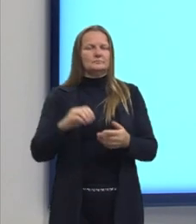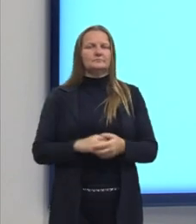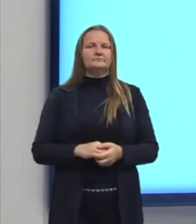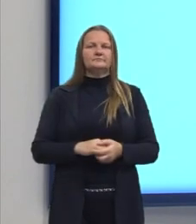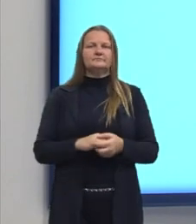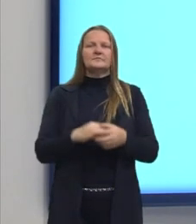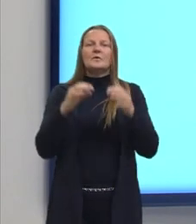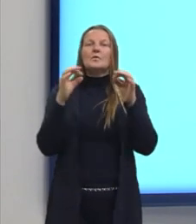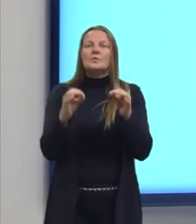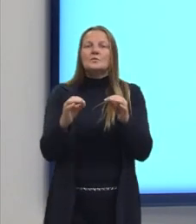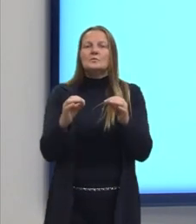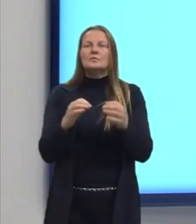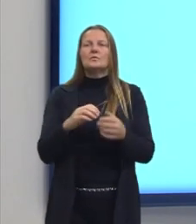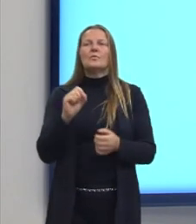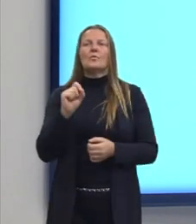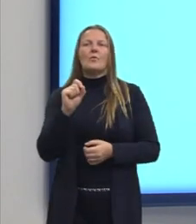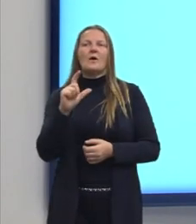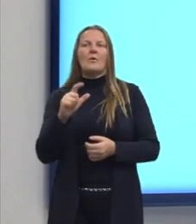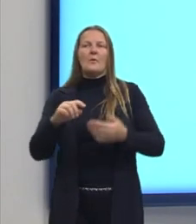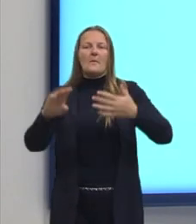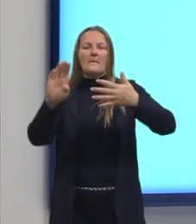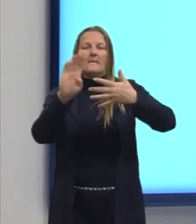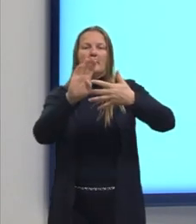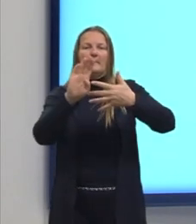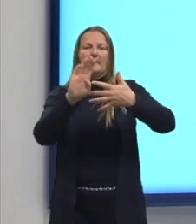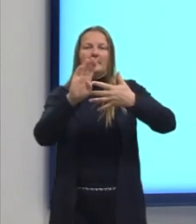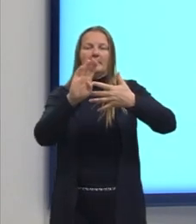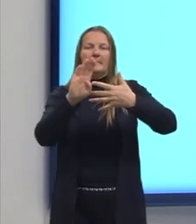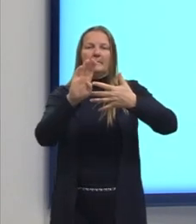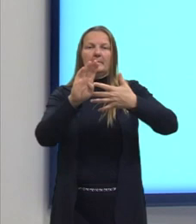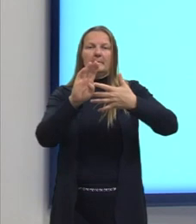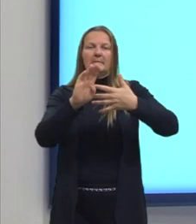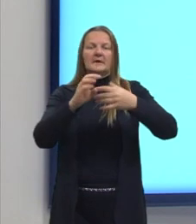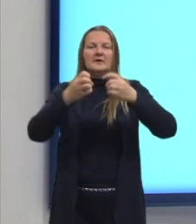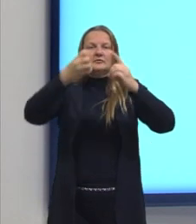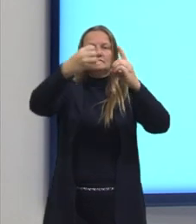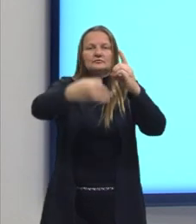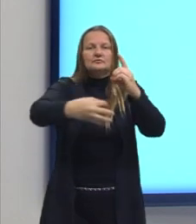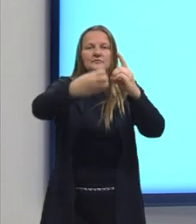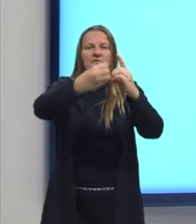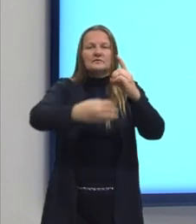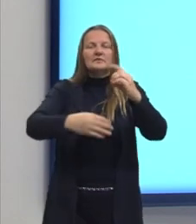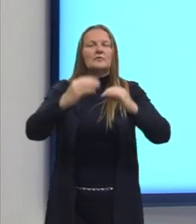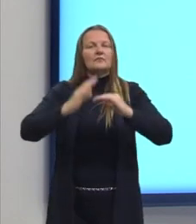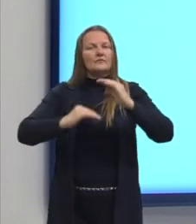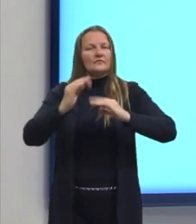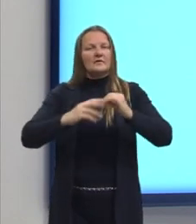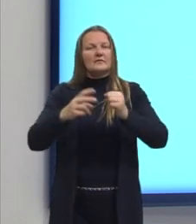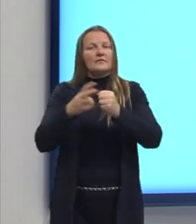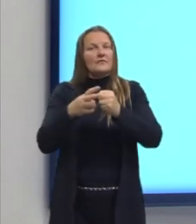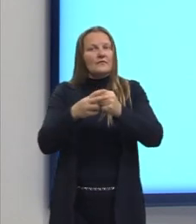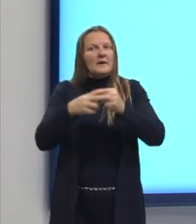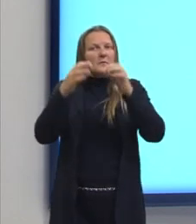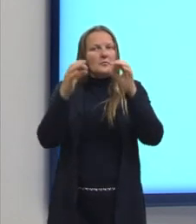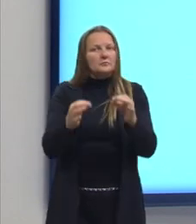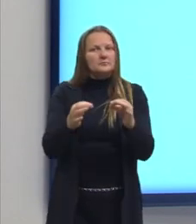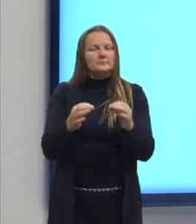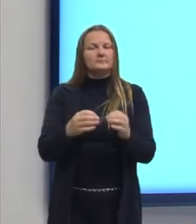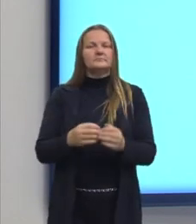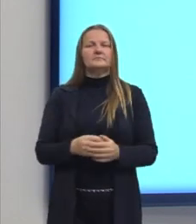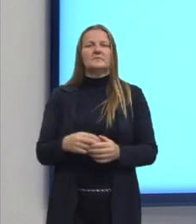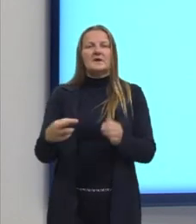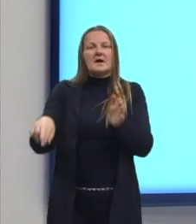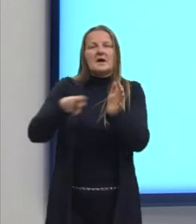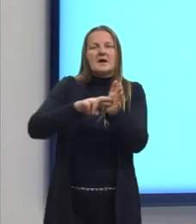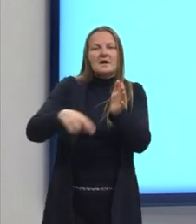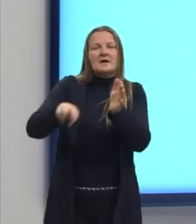adequada seria a letra B, a descrição dos fatos com verbos no presente do indicativo, como retorna